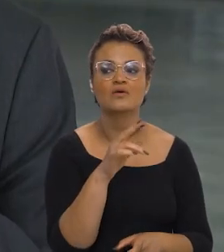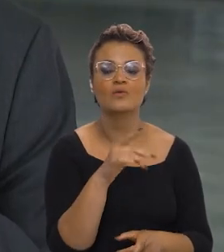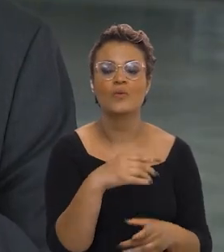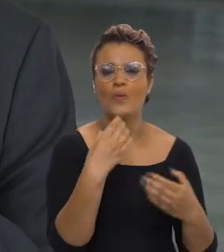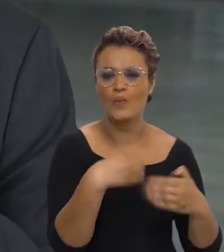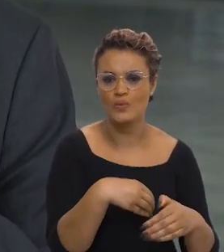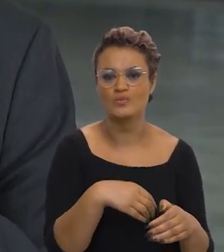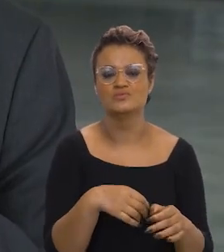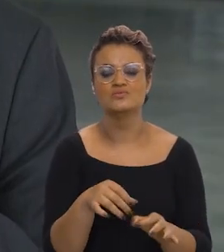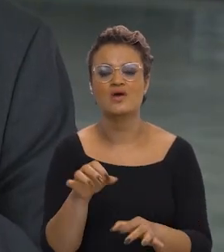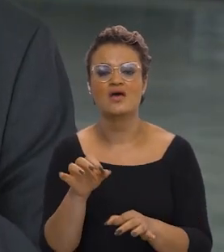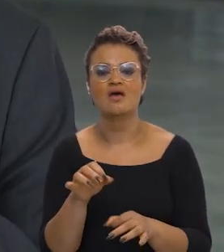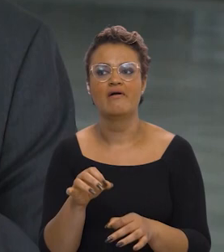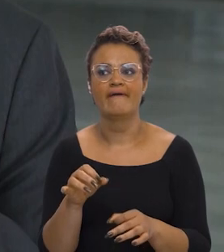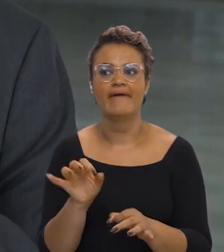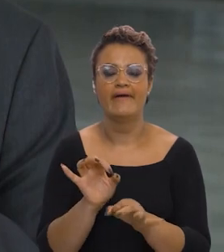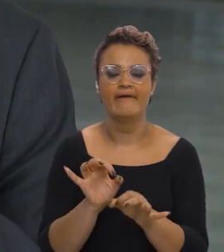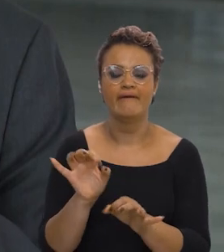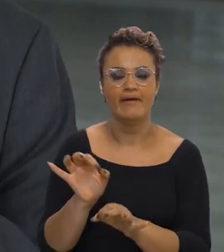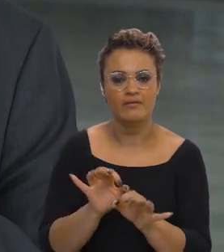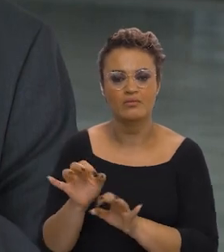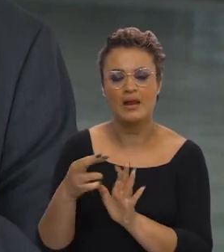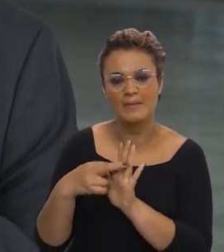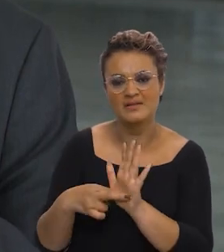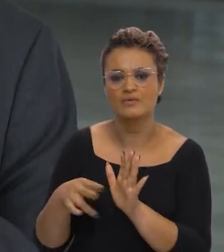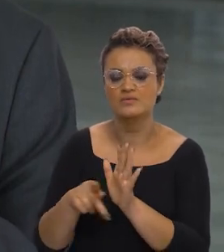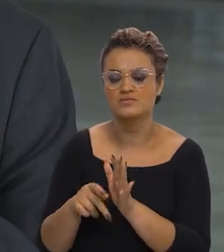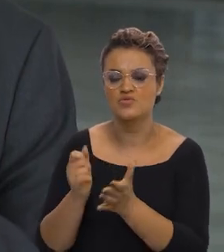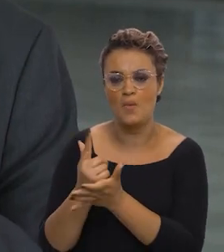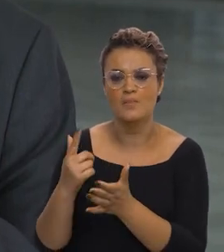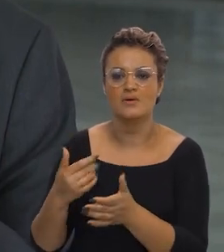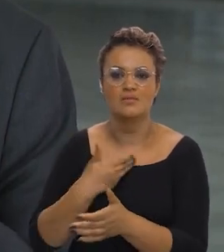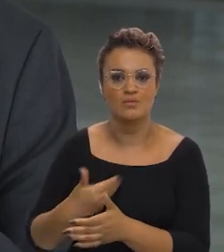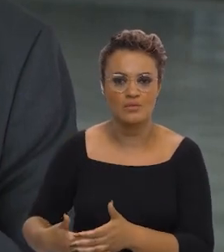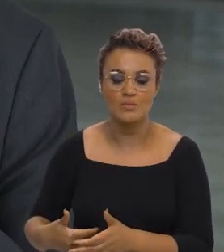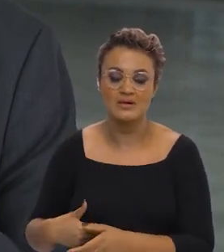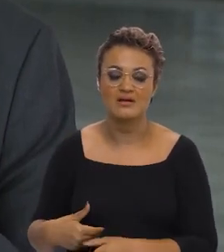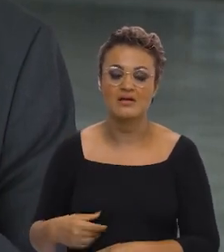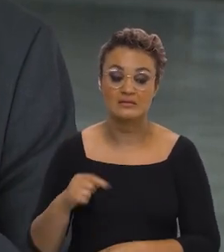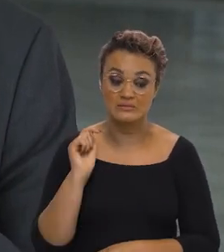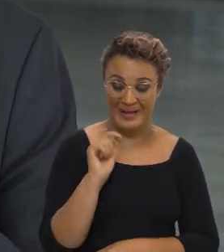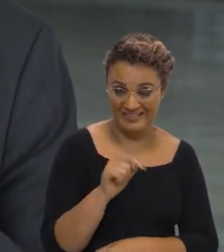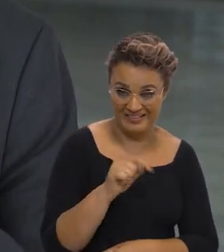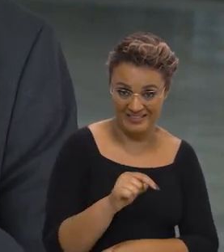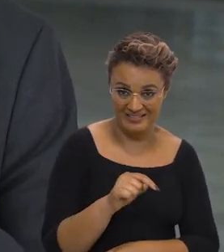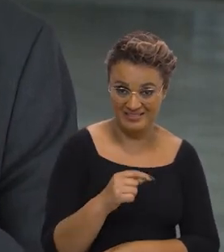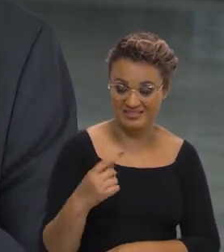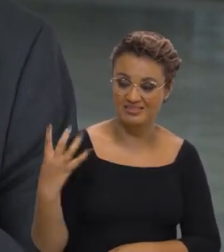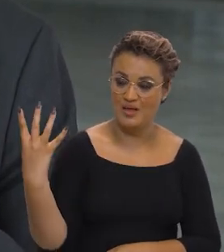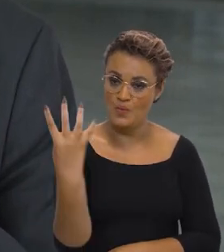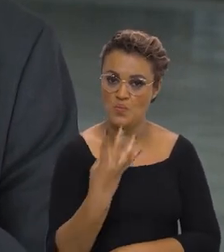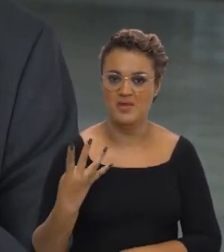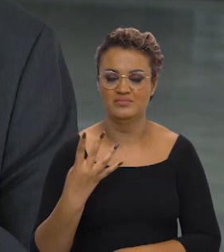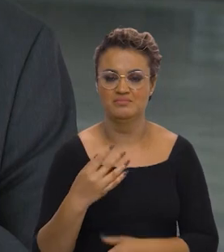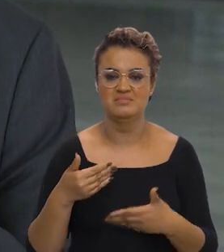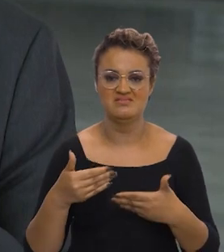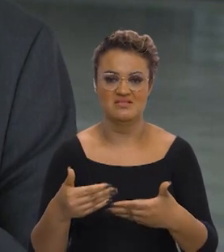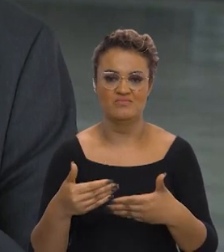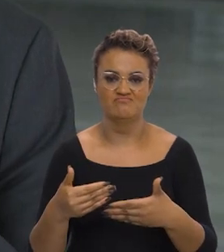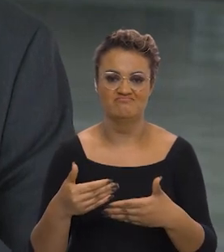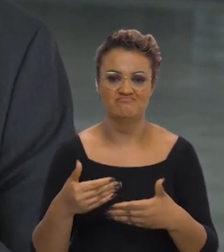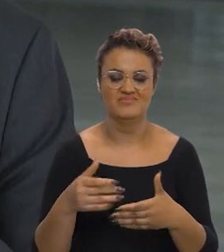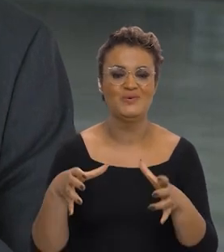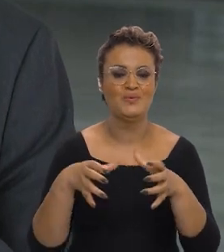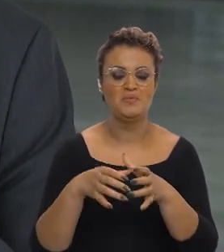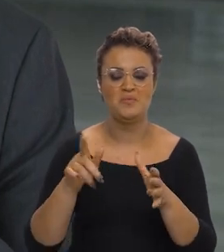regulação de compras públicas. Então, tem quatro ministérios, que são